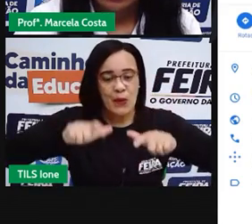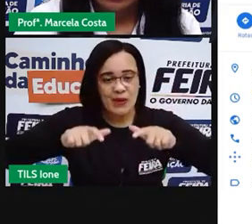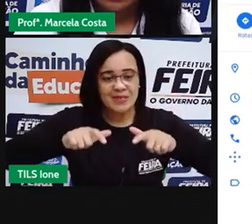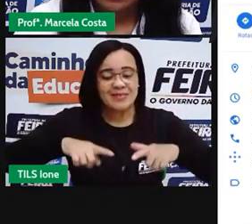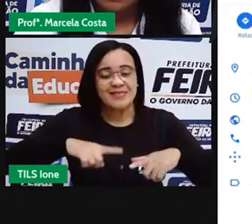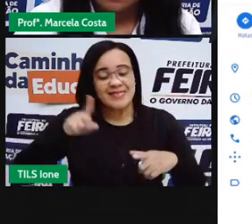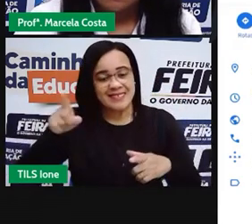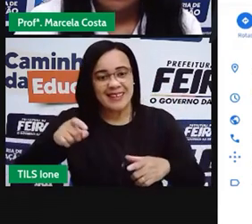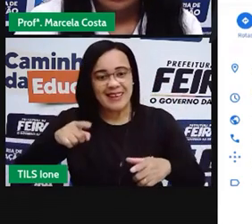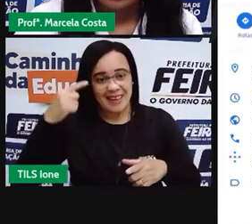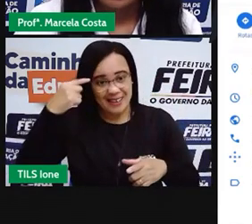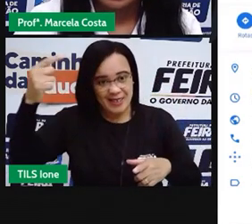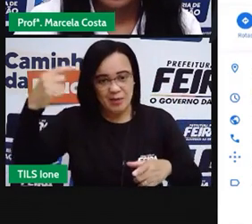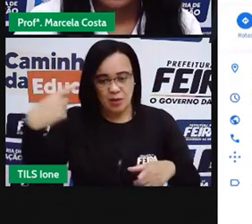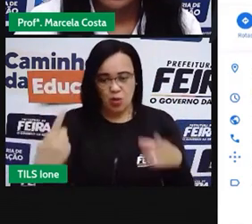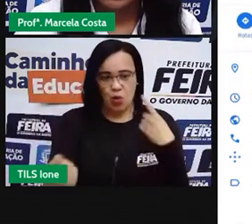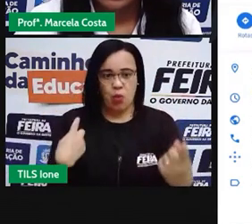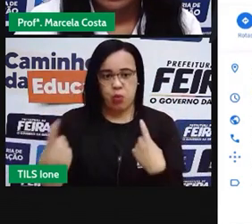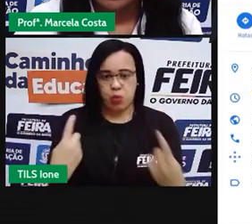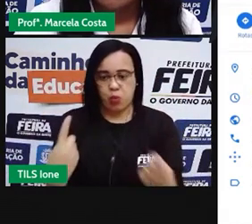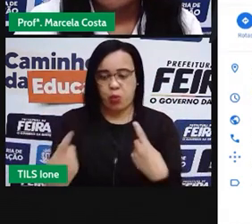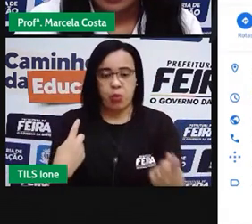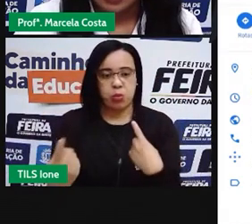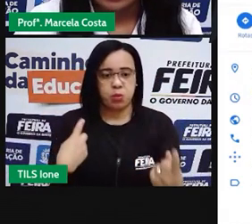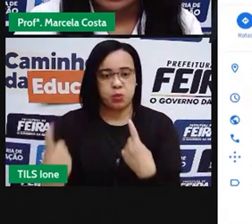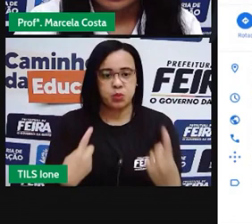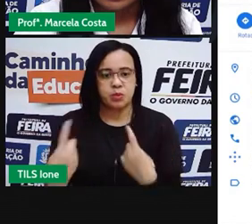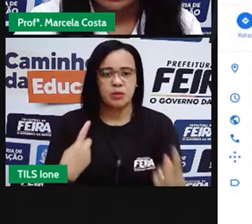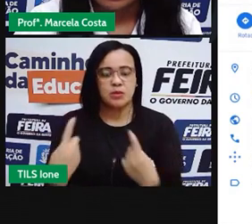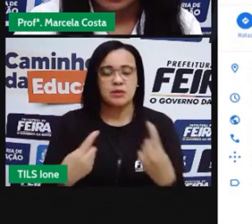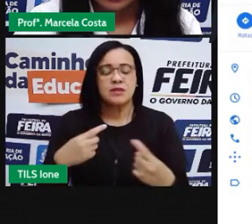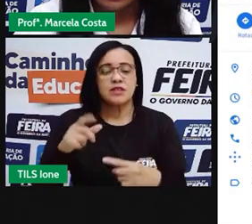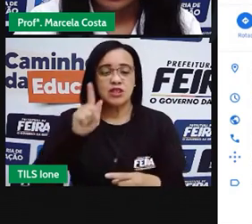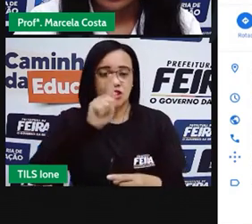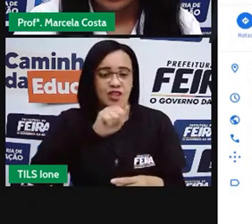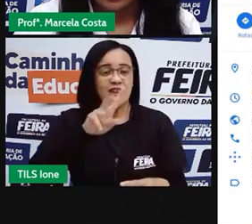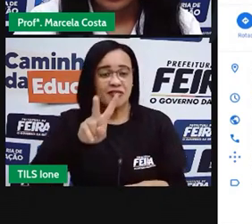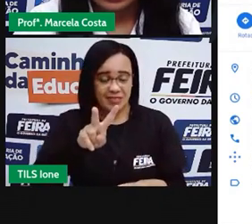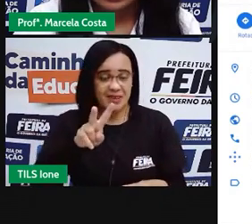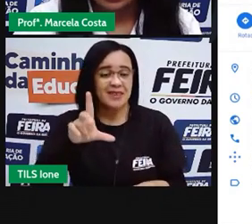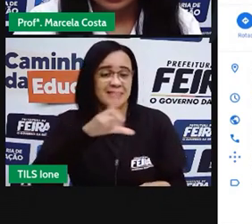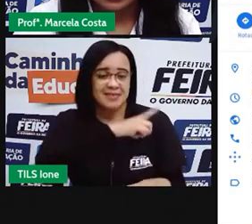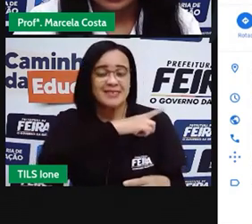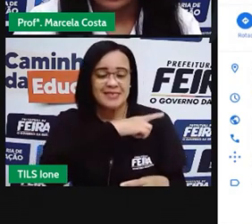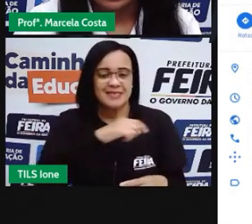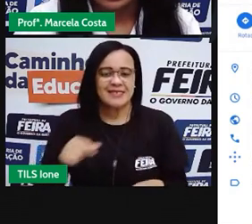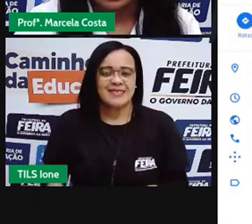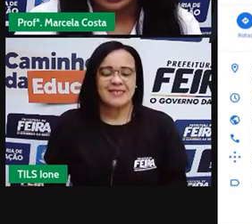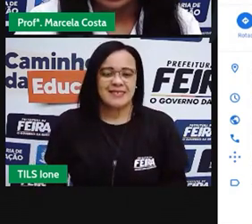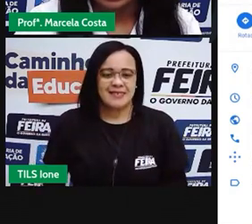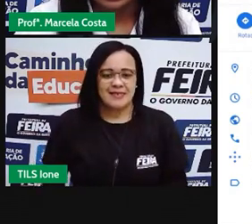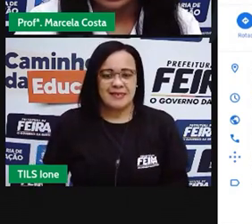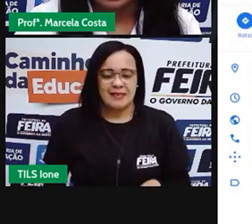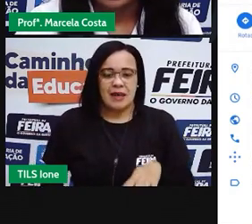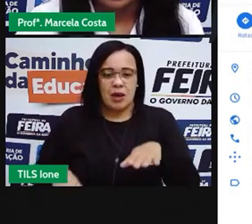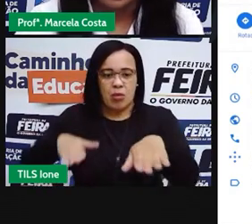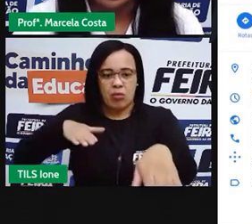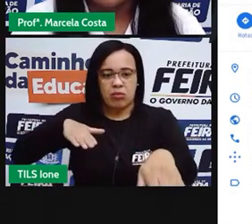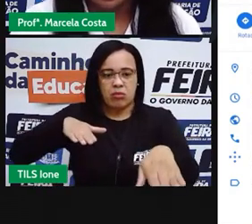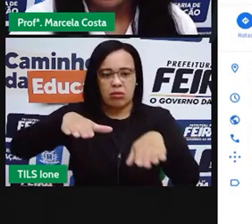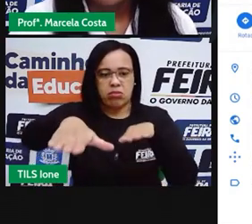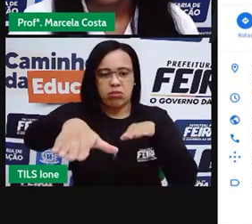Getúlio Vargas. Tá vendo? Toda essa extensão aqui, retina,